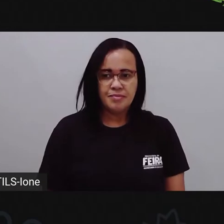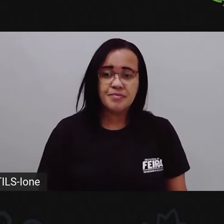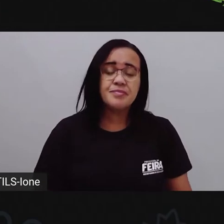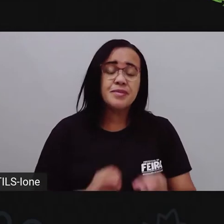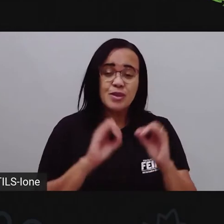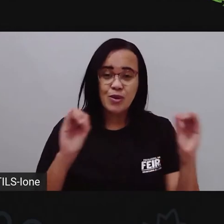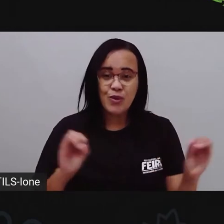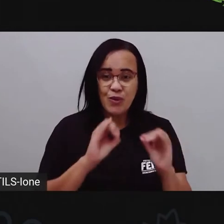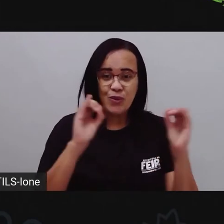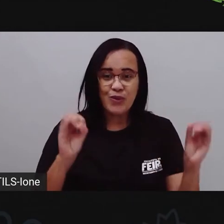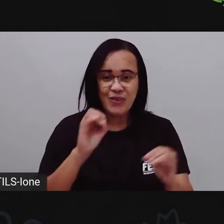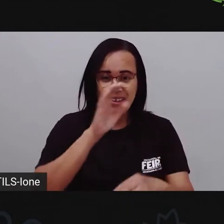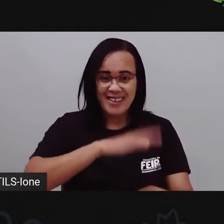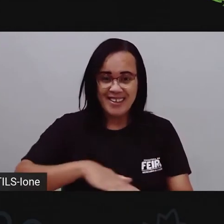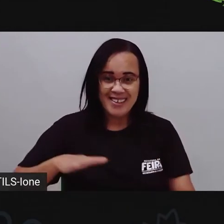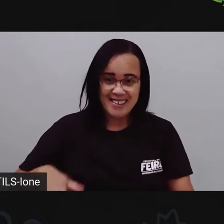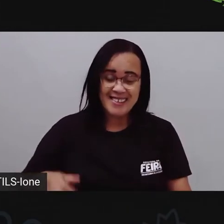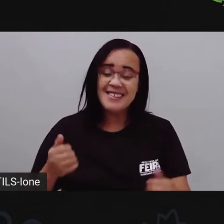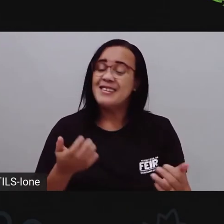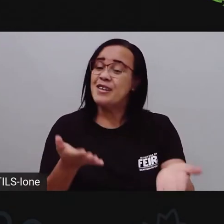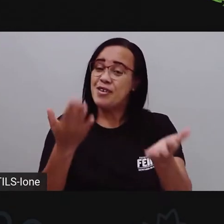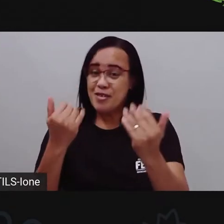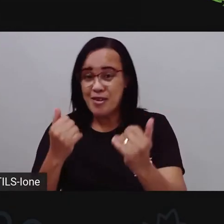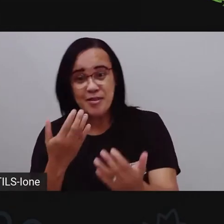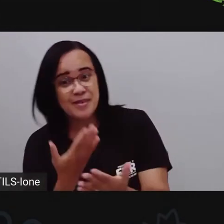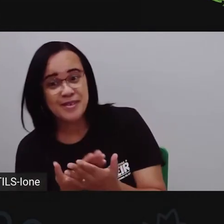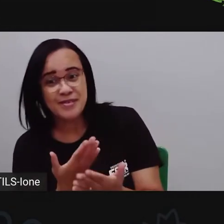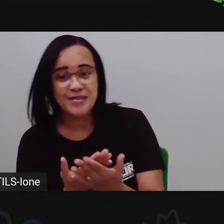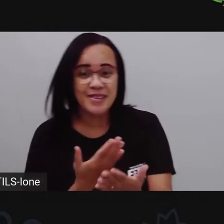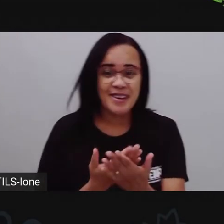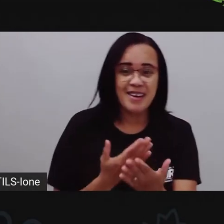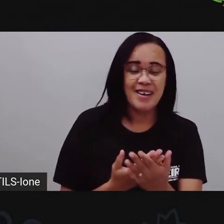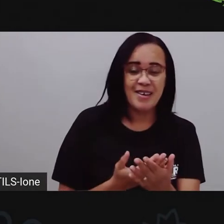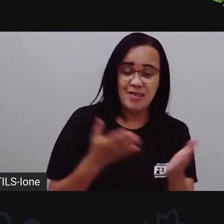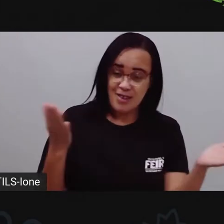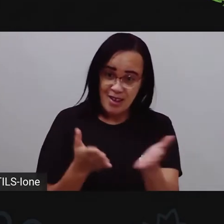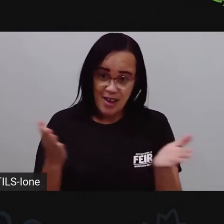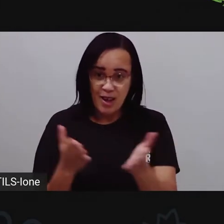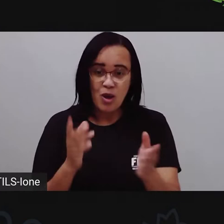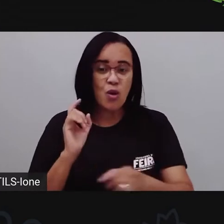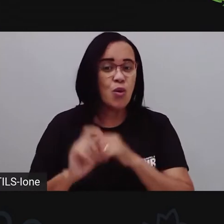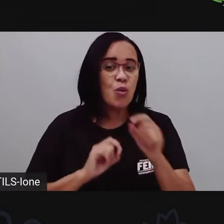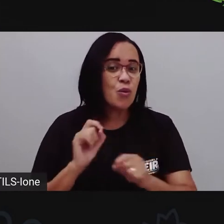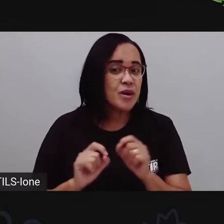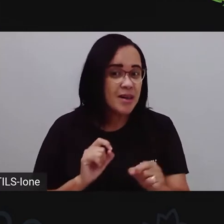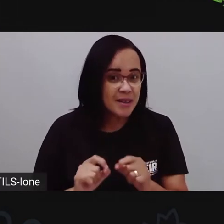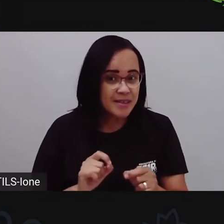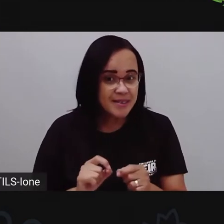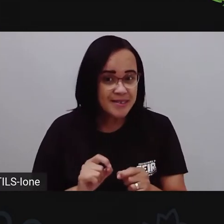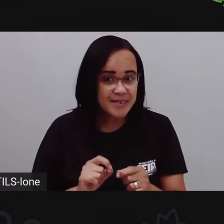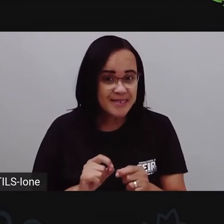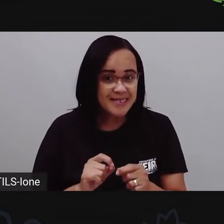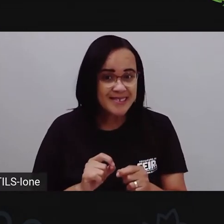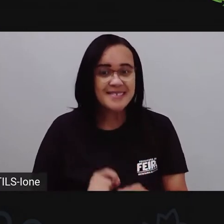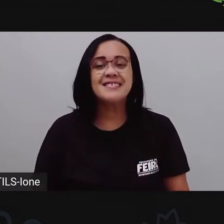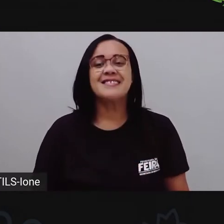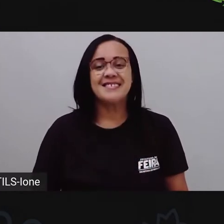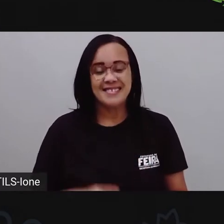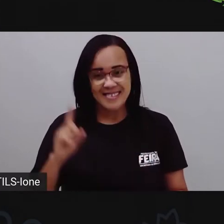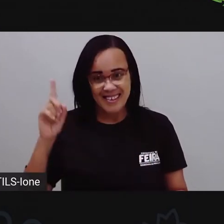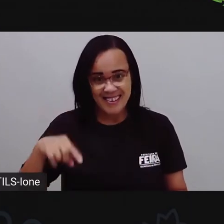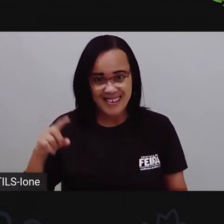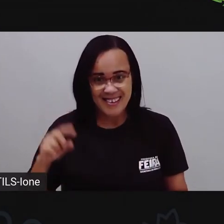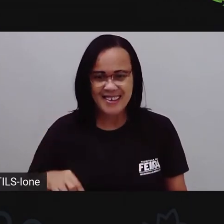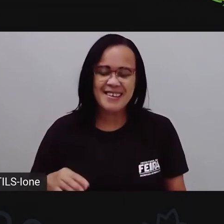Olá, crianças! Vamos para mais uma aula, e a aula de hoje vai falar de algo assim, tá bem